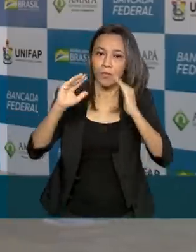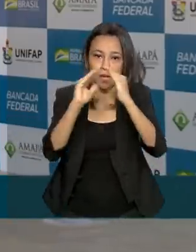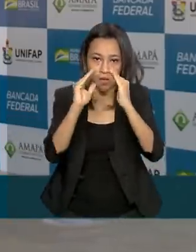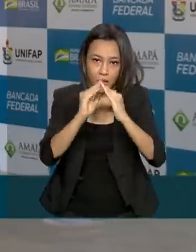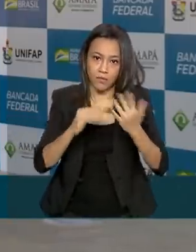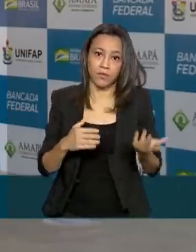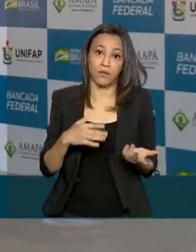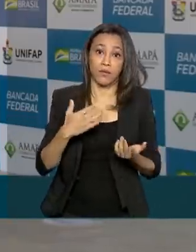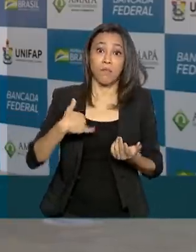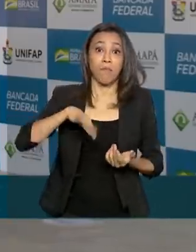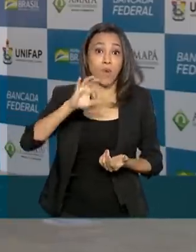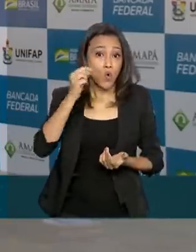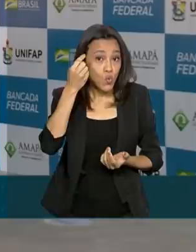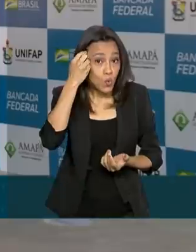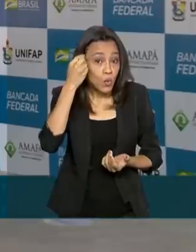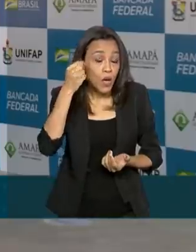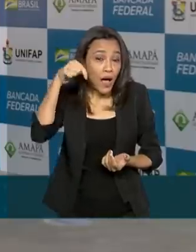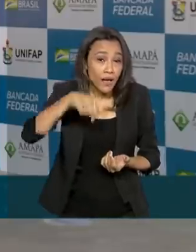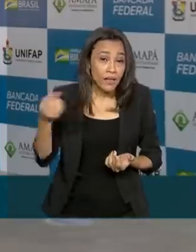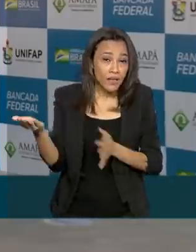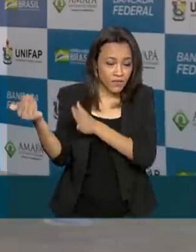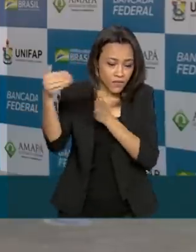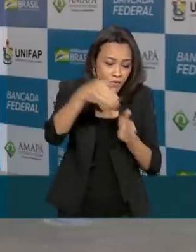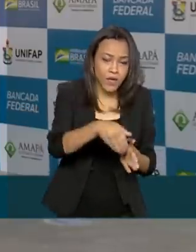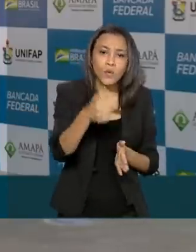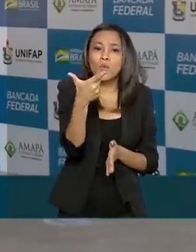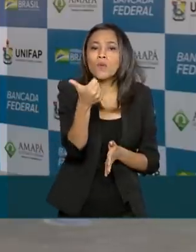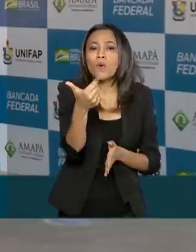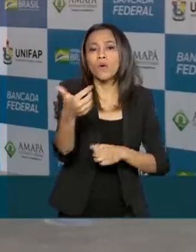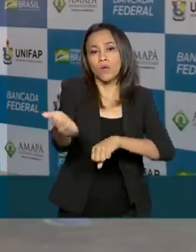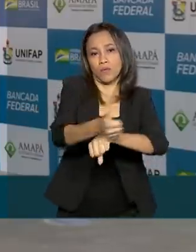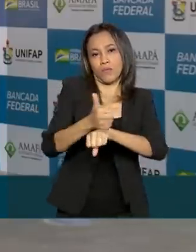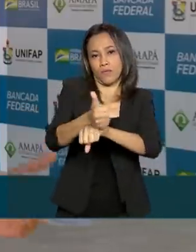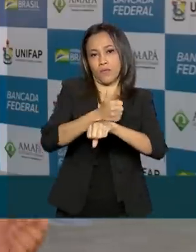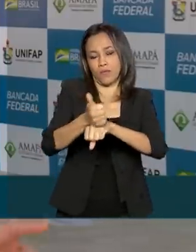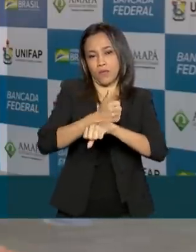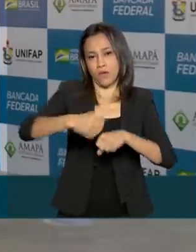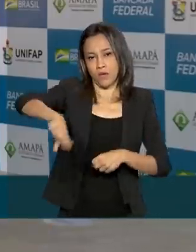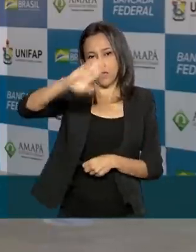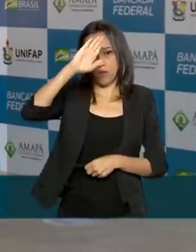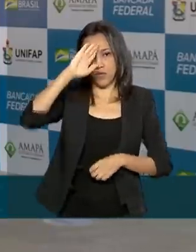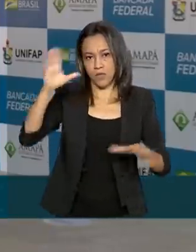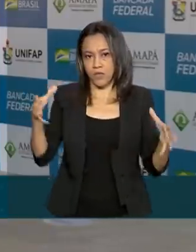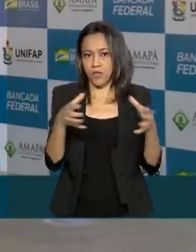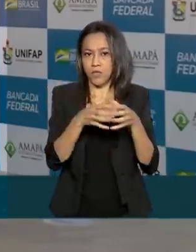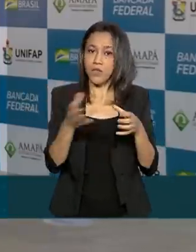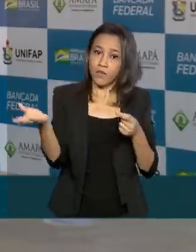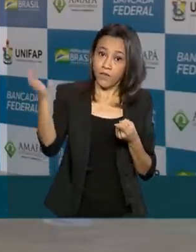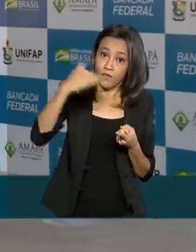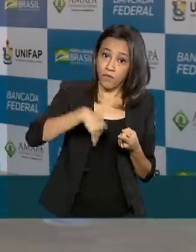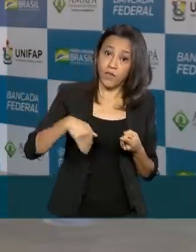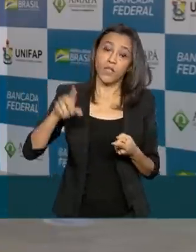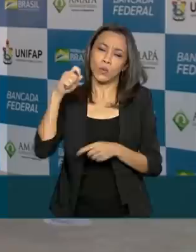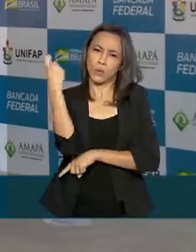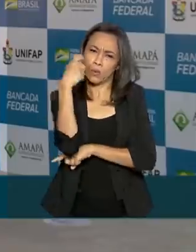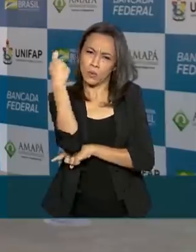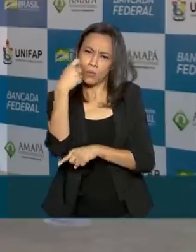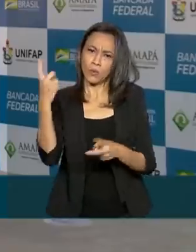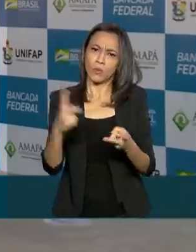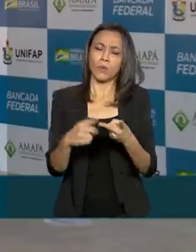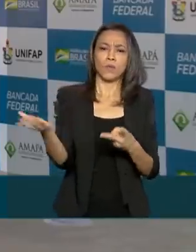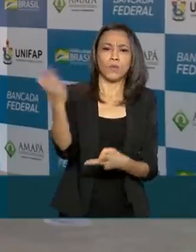dia. Para cá, vieram 12 profissionais de saúde e das Forças Armadas, vindos dos estados do Rio Grande do Sul,